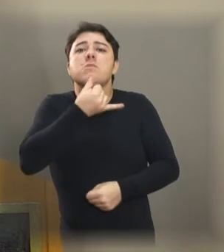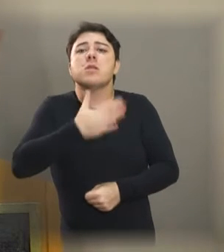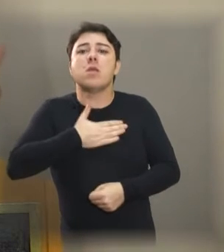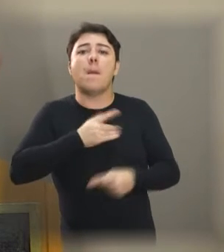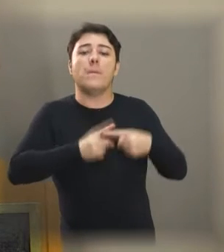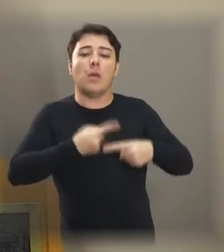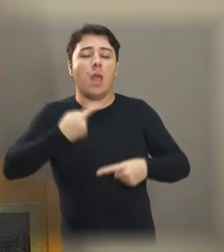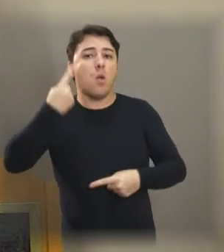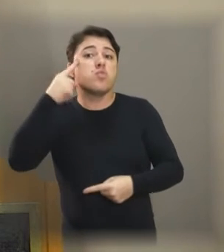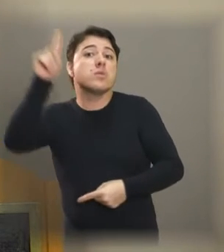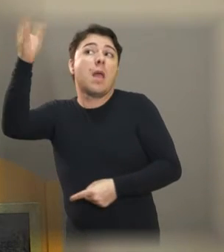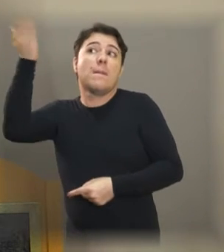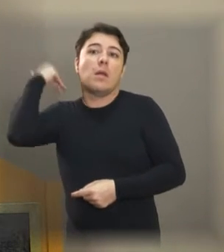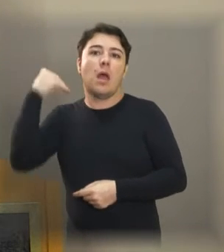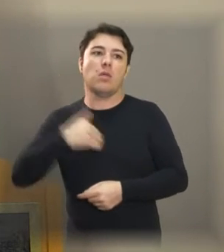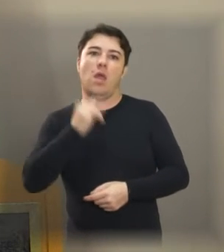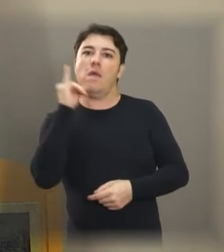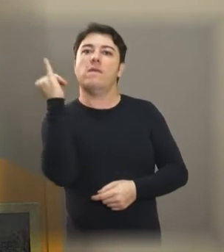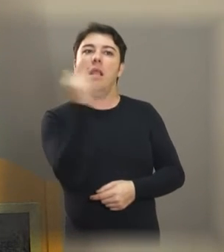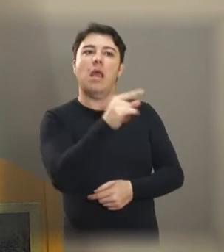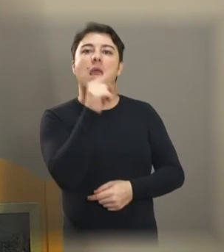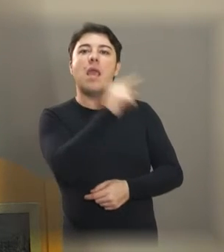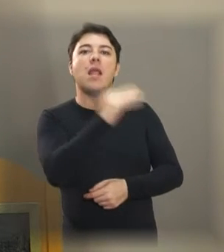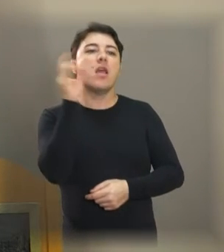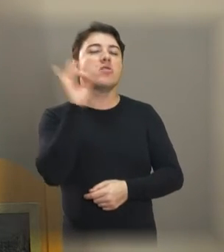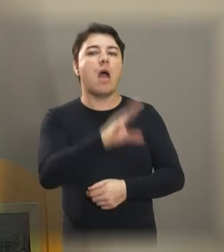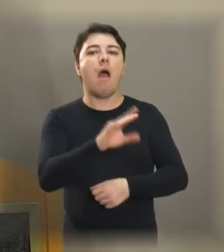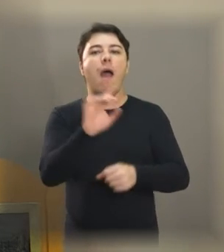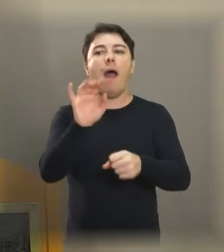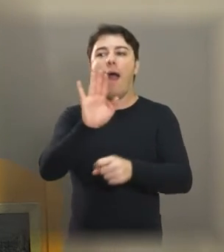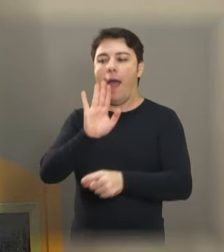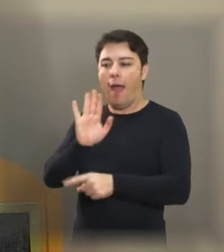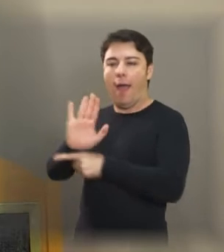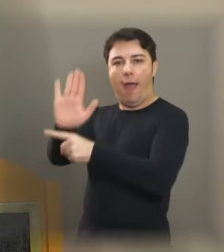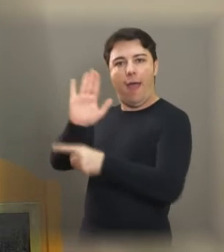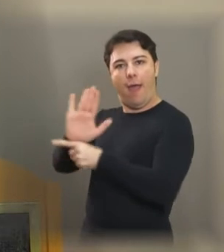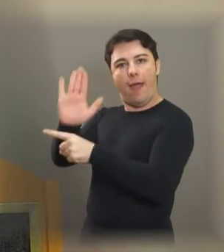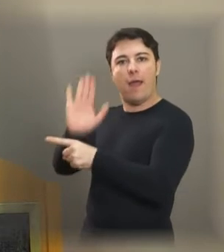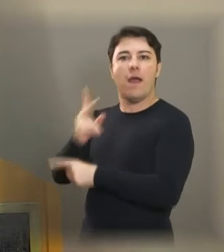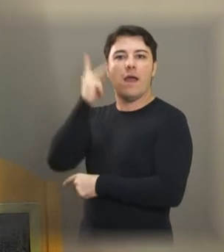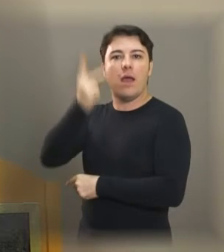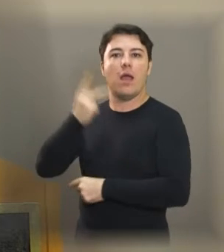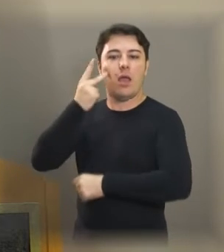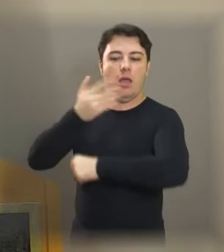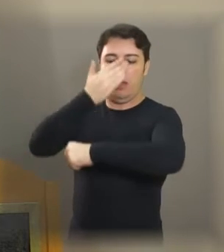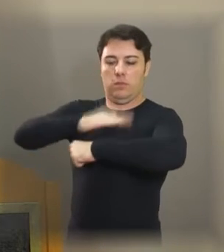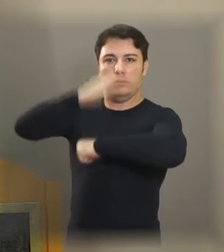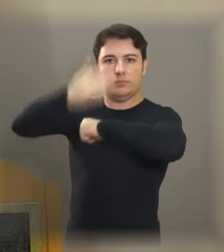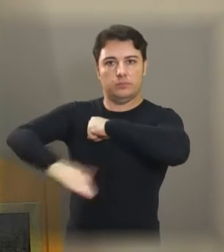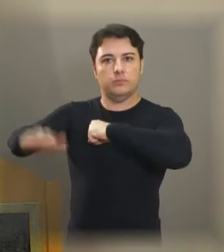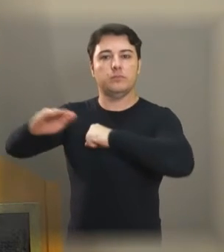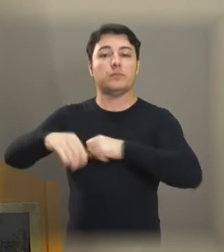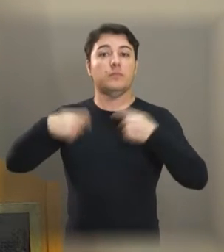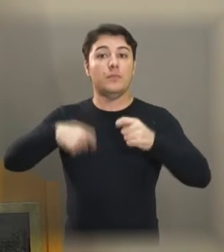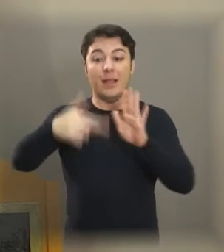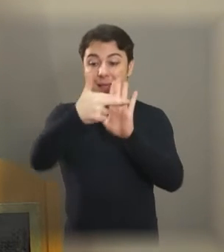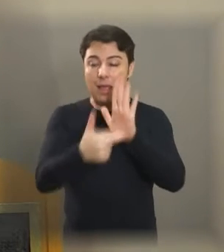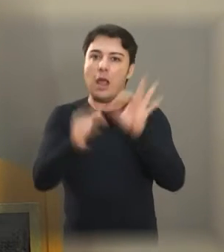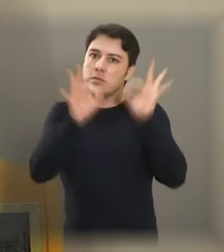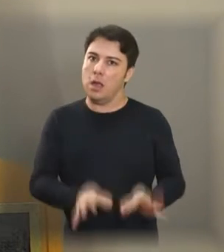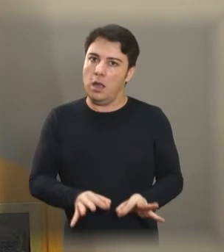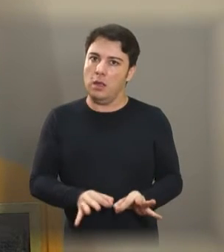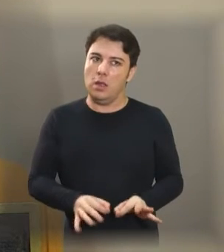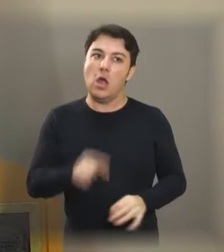porque um dia eu pedi para ele parar de fazer média com o vereador e colocar a lombada na questão técnica, onde realmente